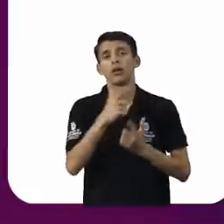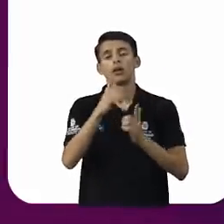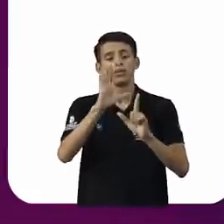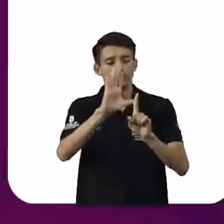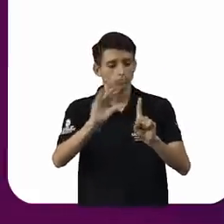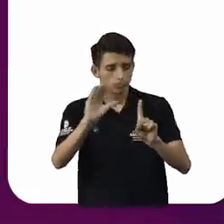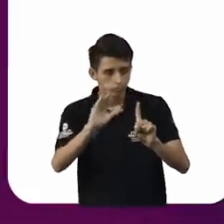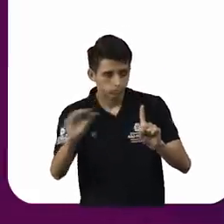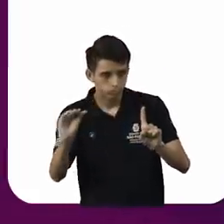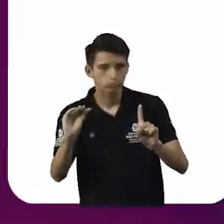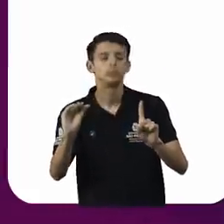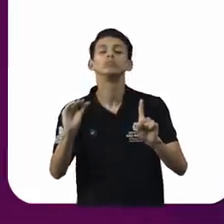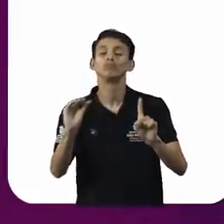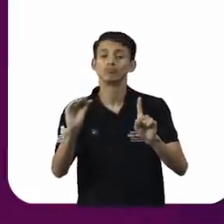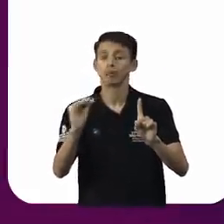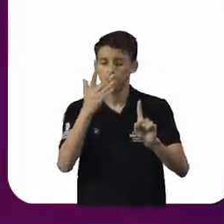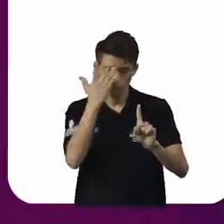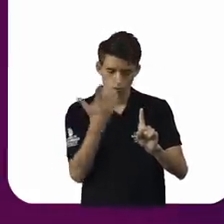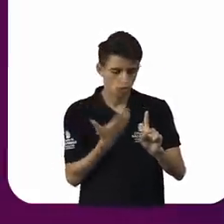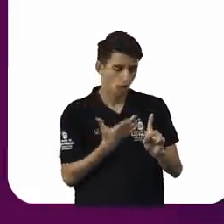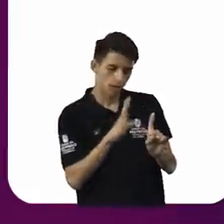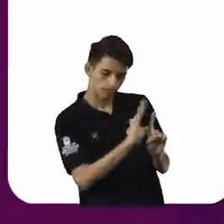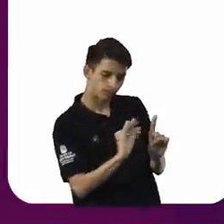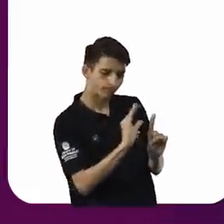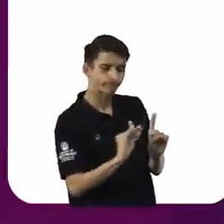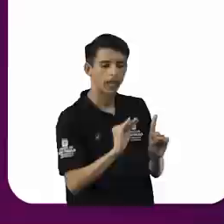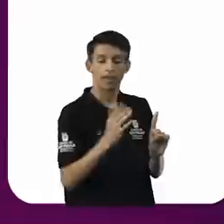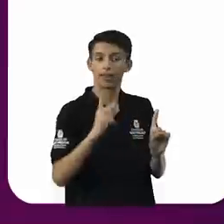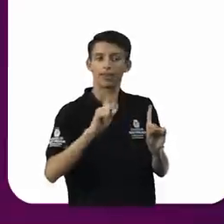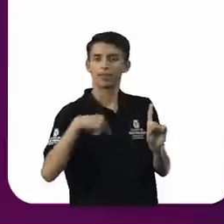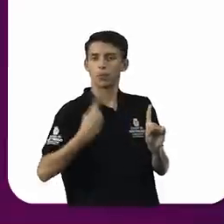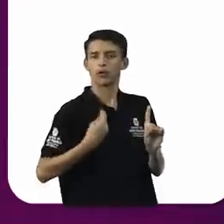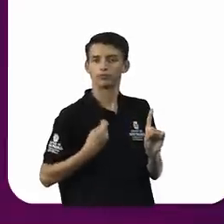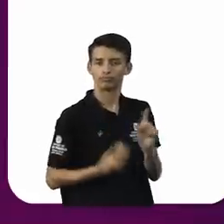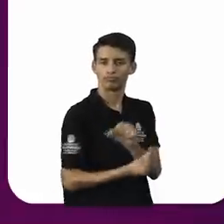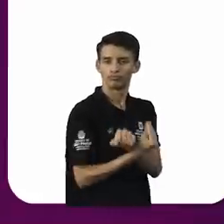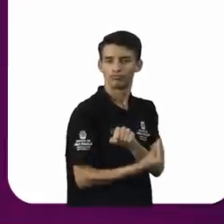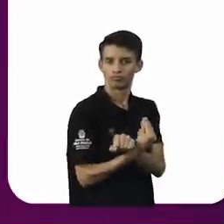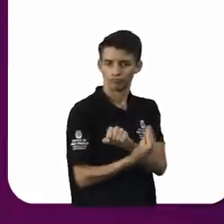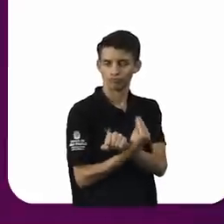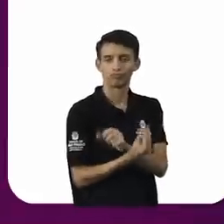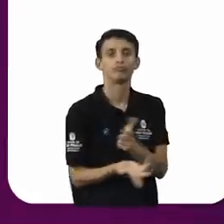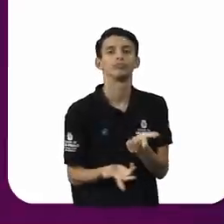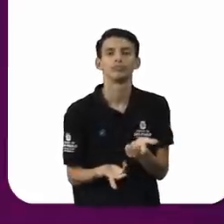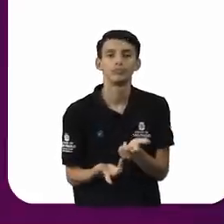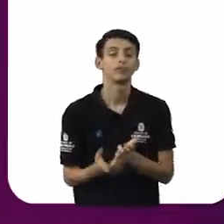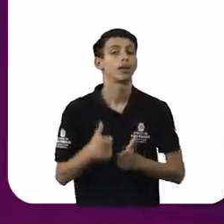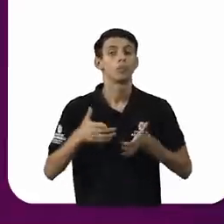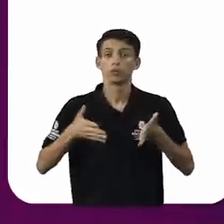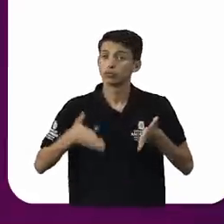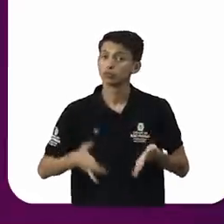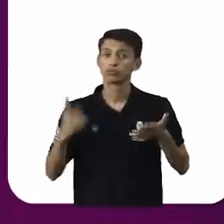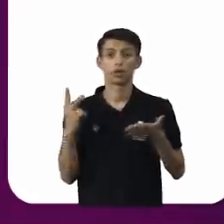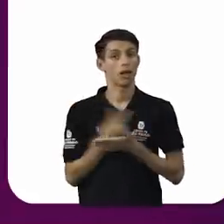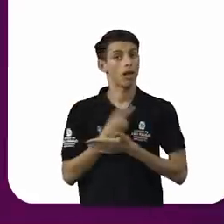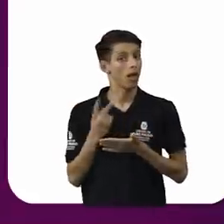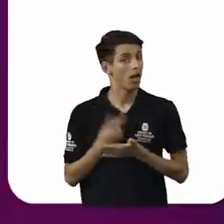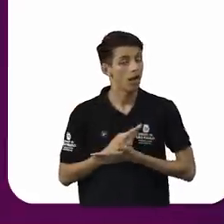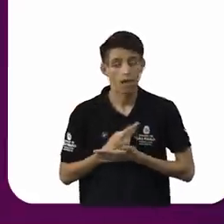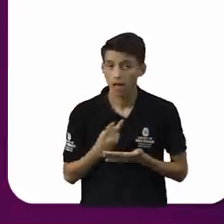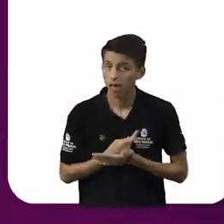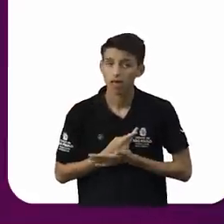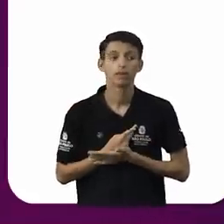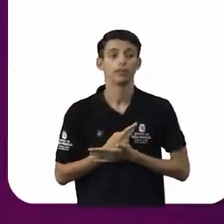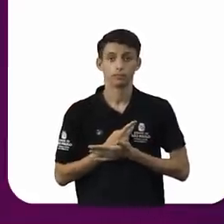ou esse ato sexual. É um ato não consentido, é um ato de exercício de poder